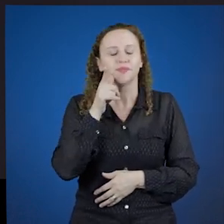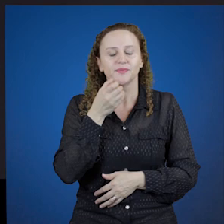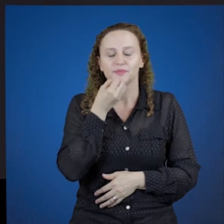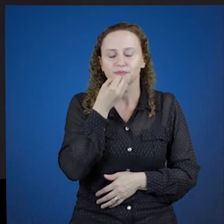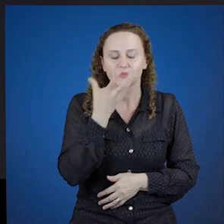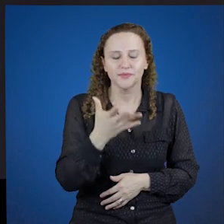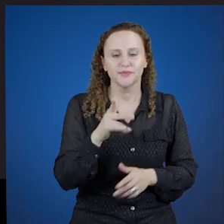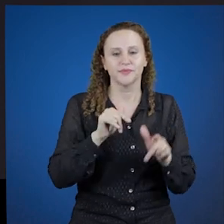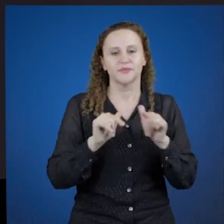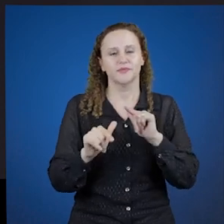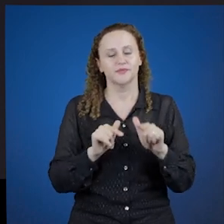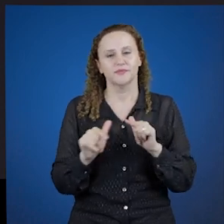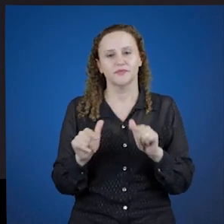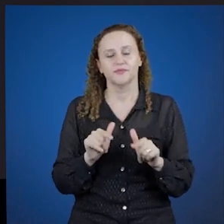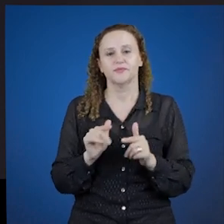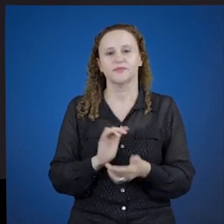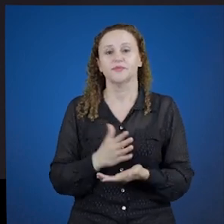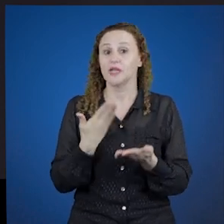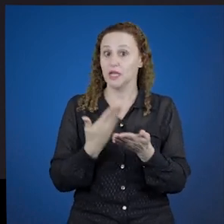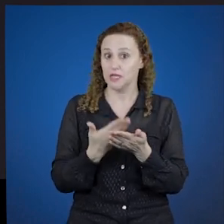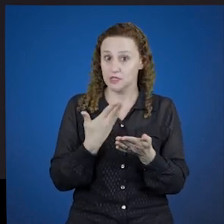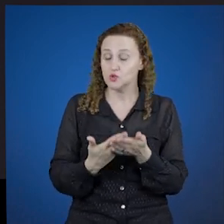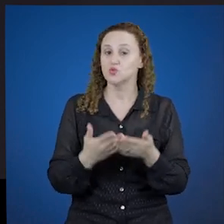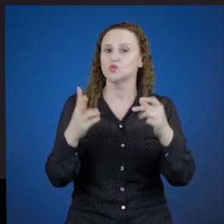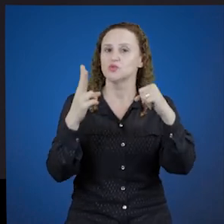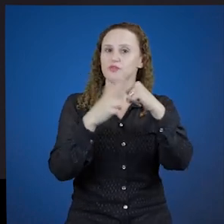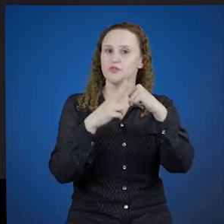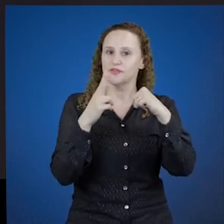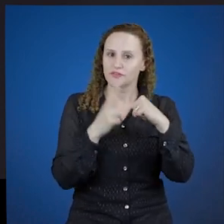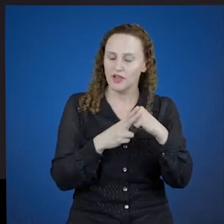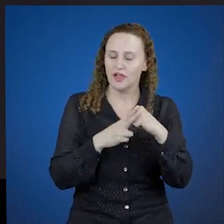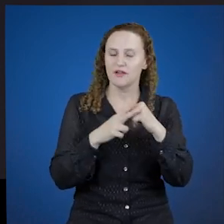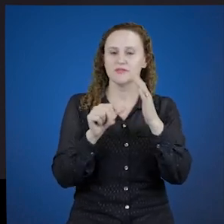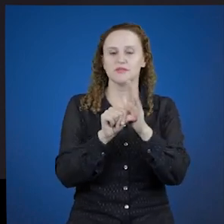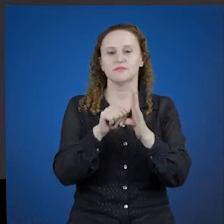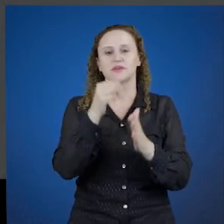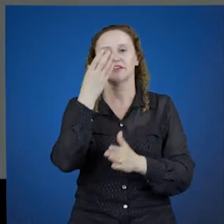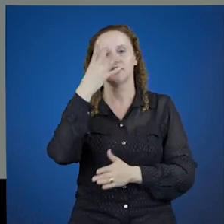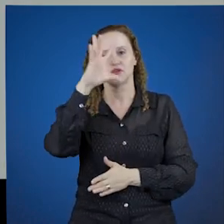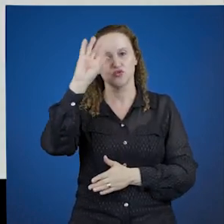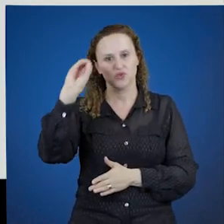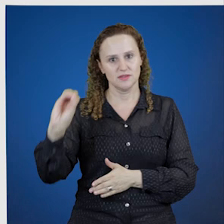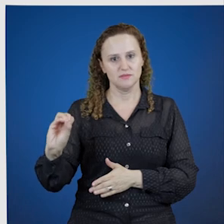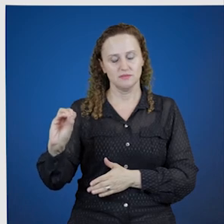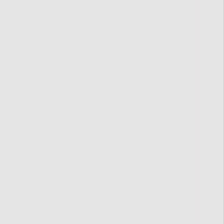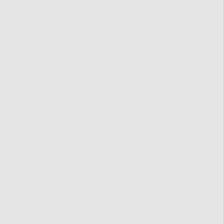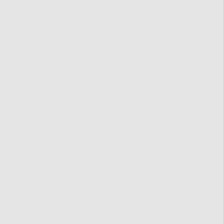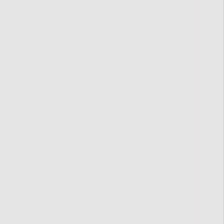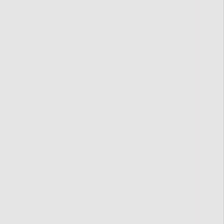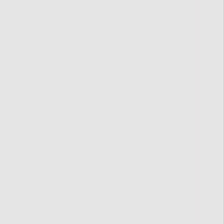tá? Um bom trabalho a todos e estudem os verbos de primeira conjugação.